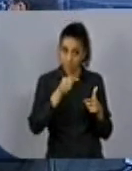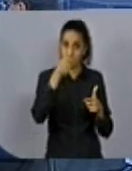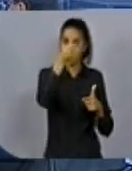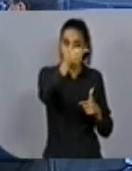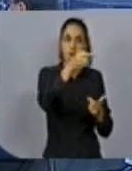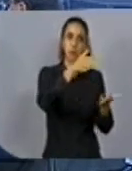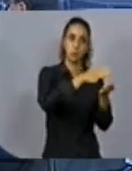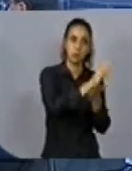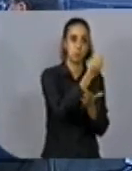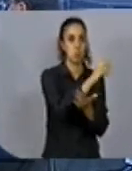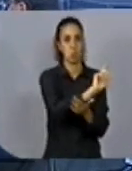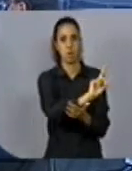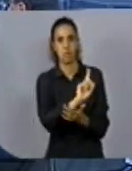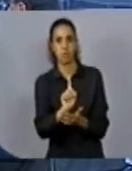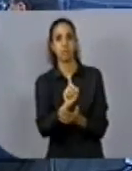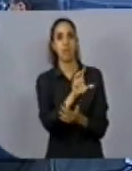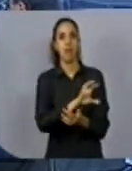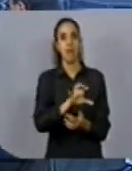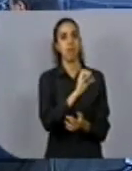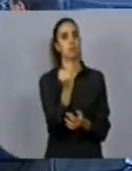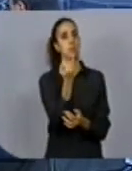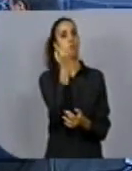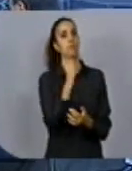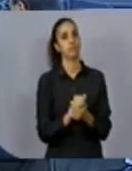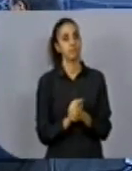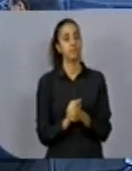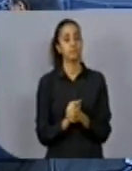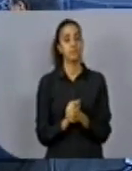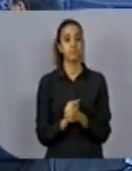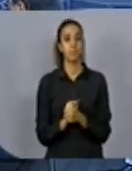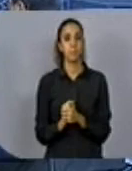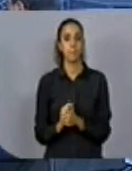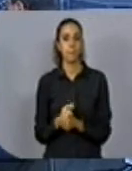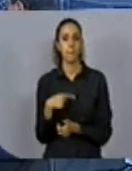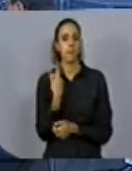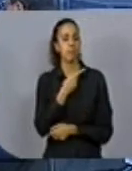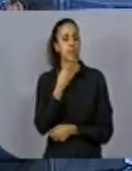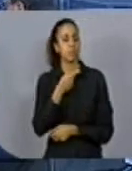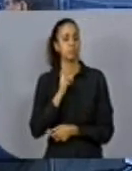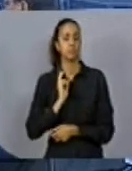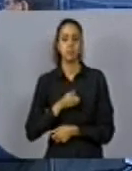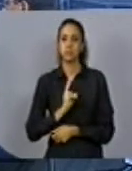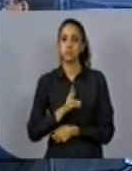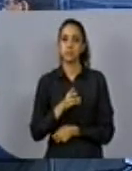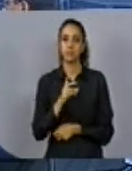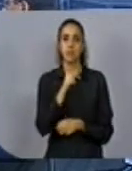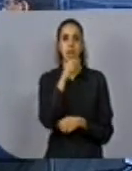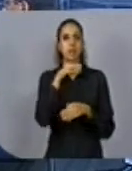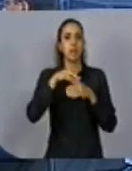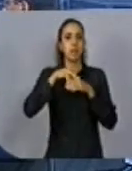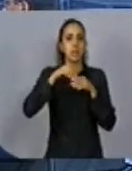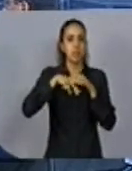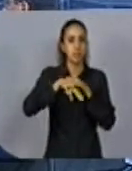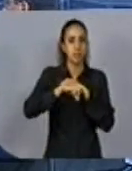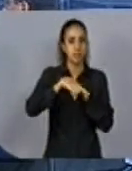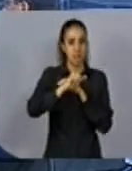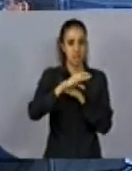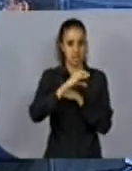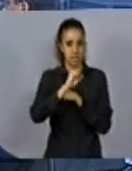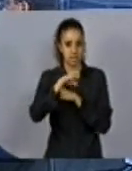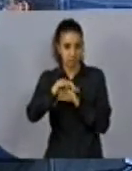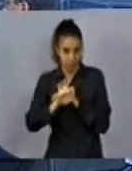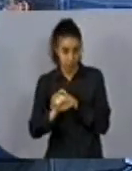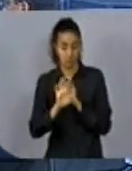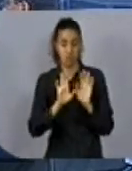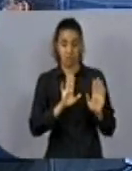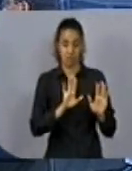intervenções em áreas tão importantes. E como a gente acaba falando muito das nascentes e cursos d'água, eu gostaria de